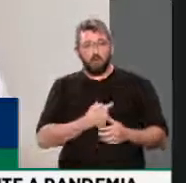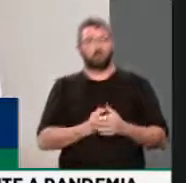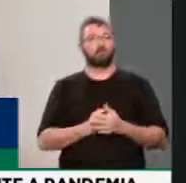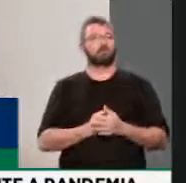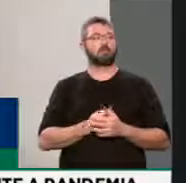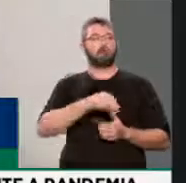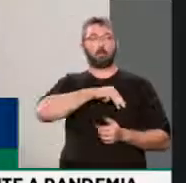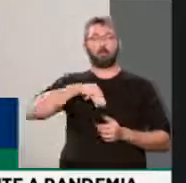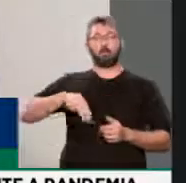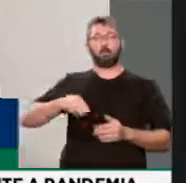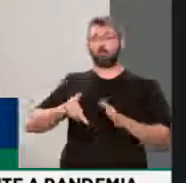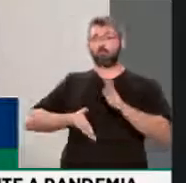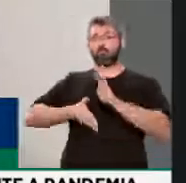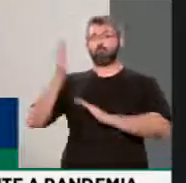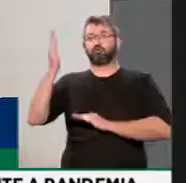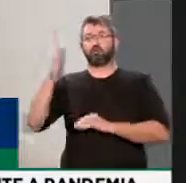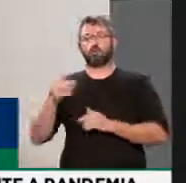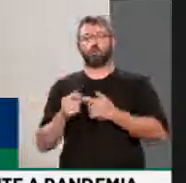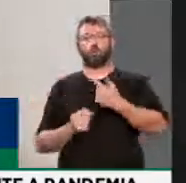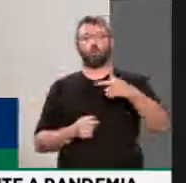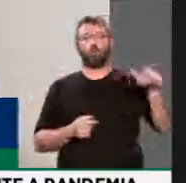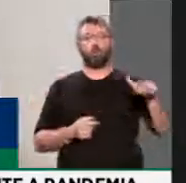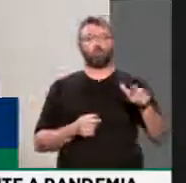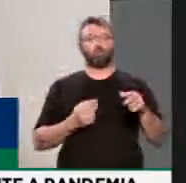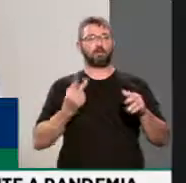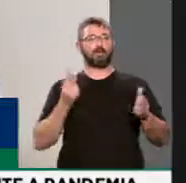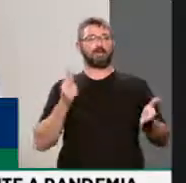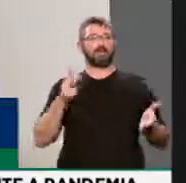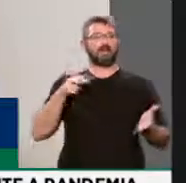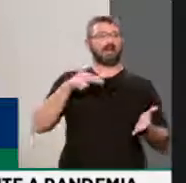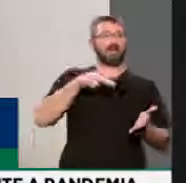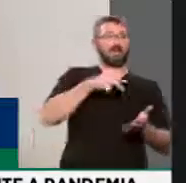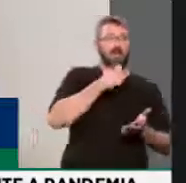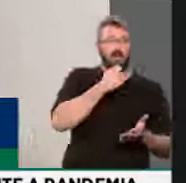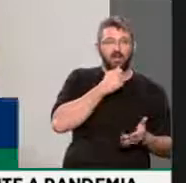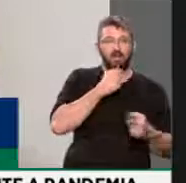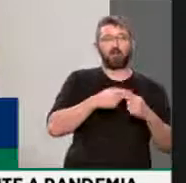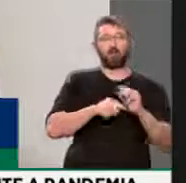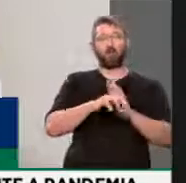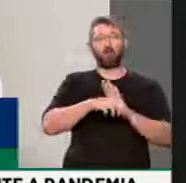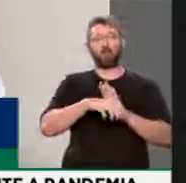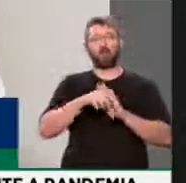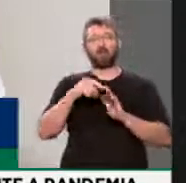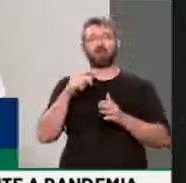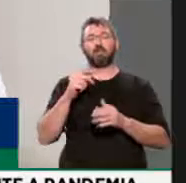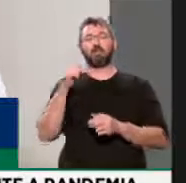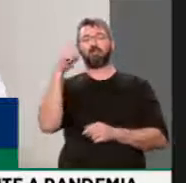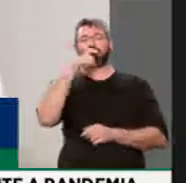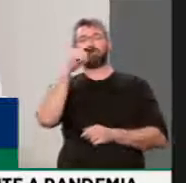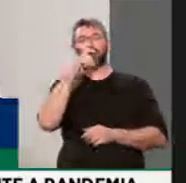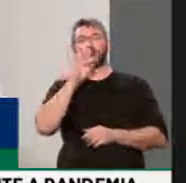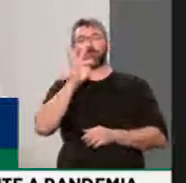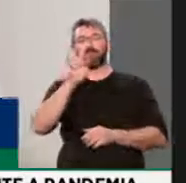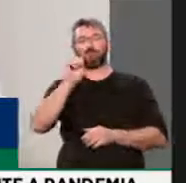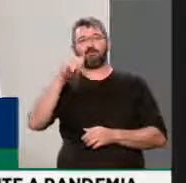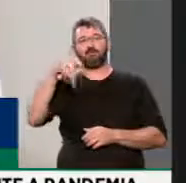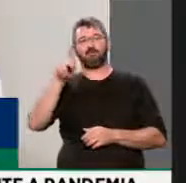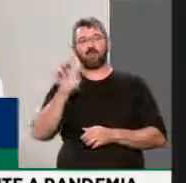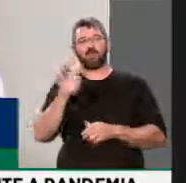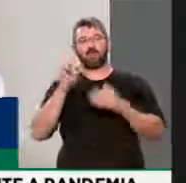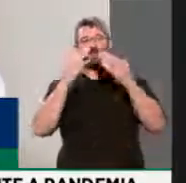ministro que fugiu e o outro que nem assumiu por conta de um currículo fake que ficou